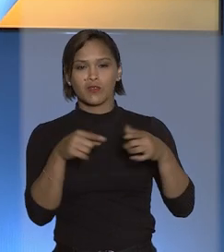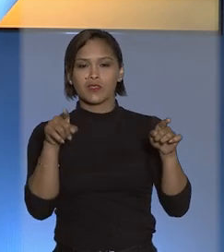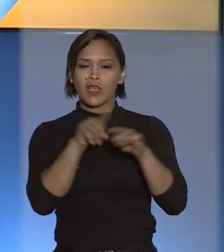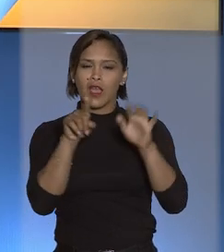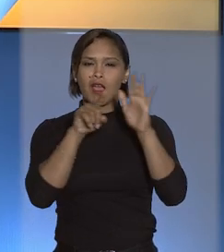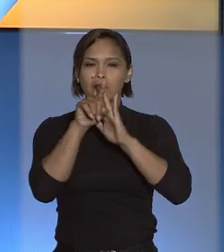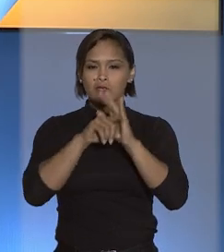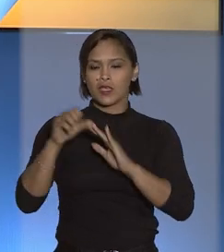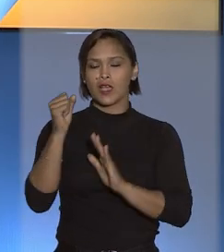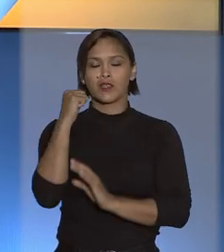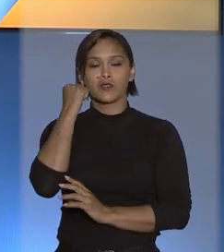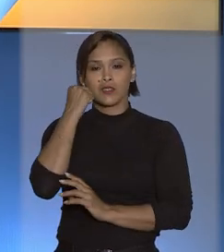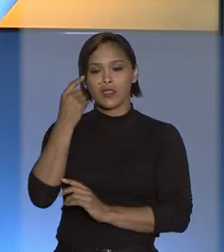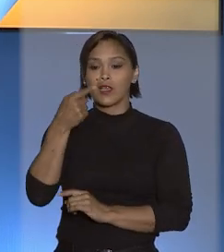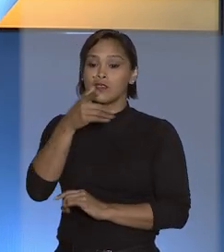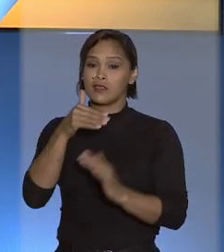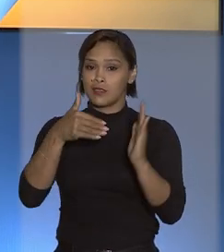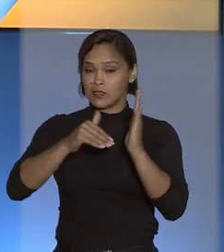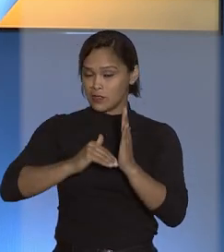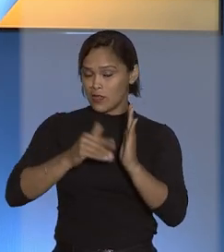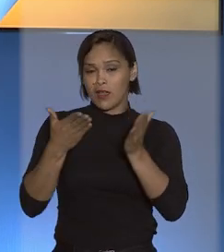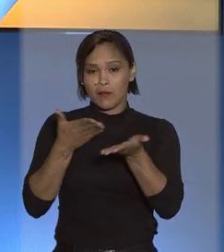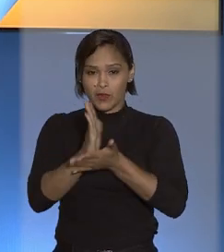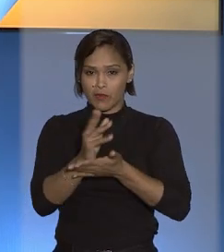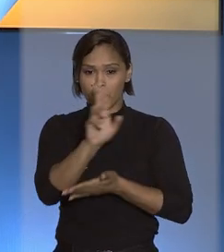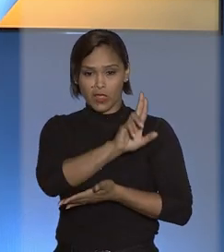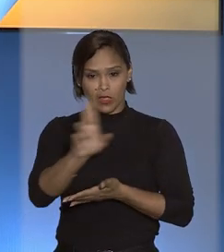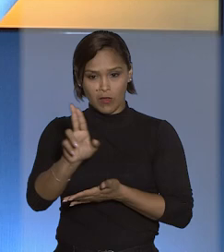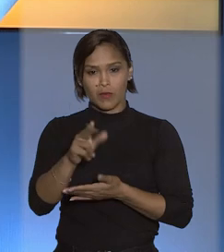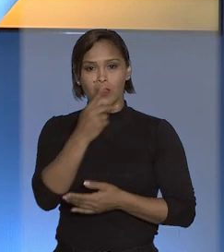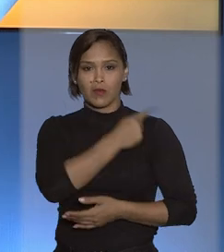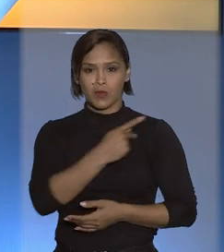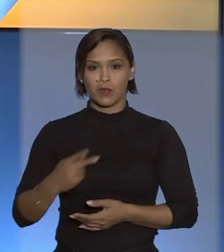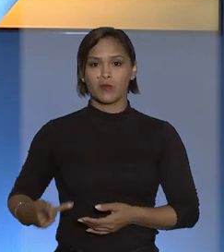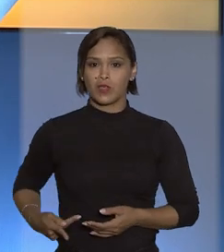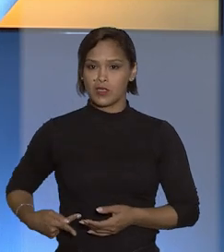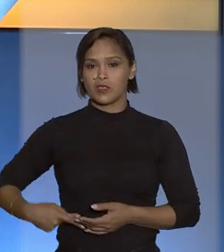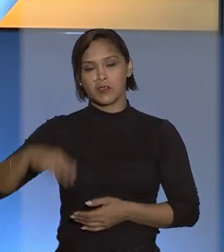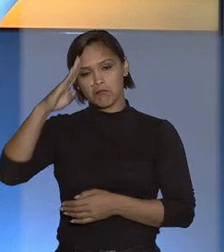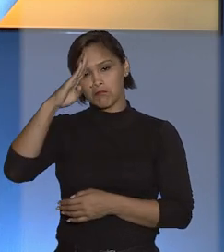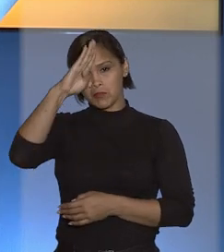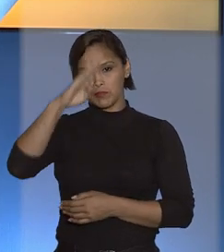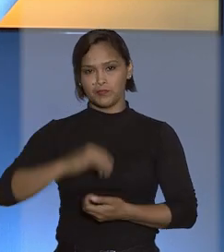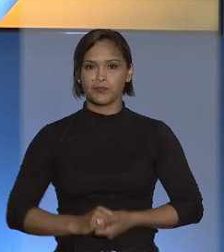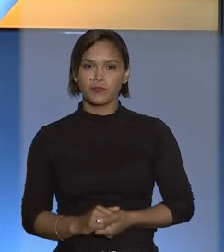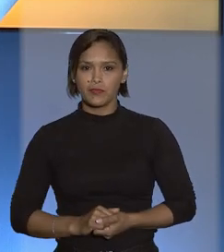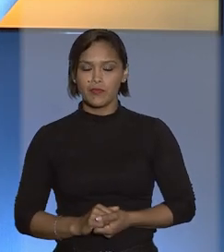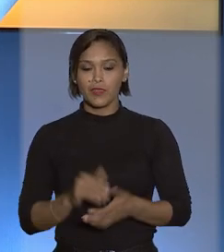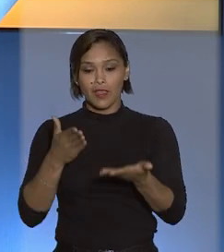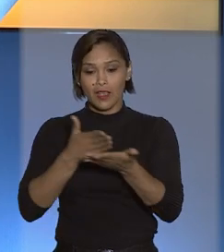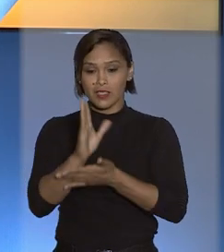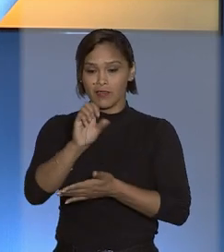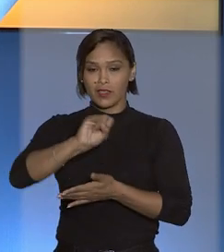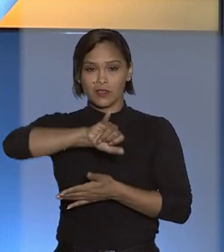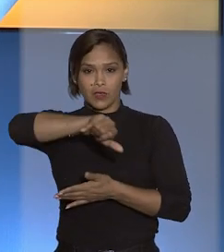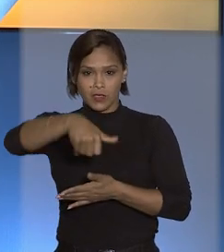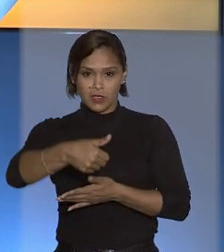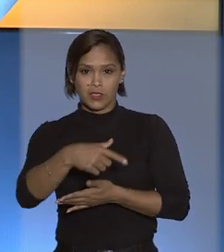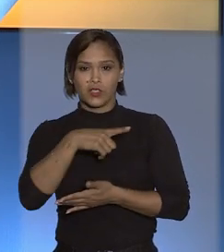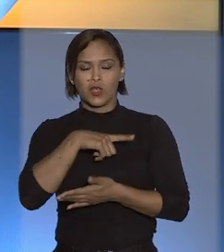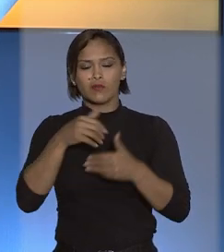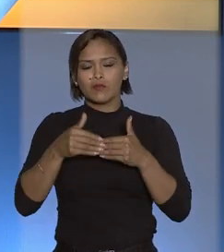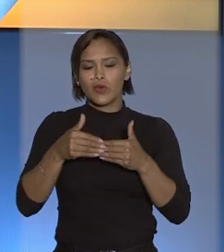sabatina no Senado e, se aprovados, serão nomeados pelo presidente da República. As vagas no STJ